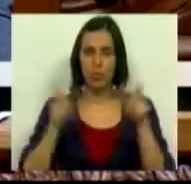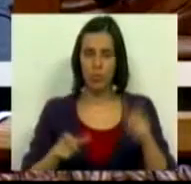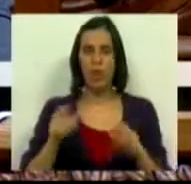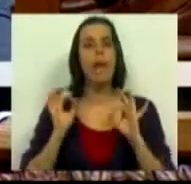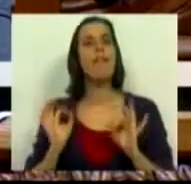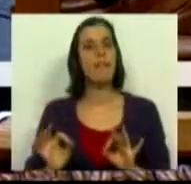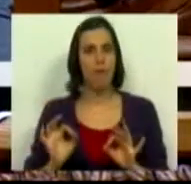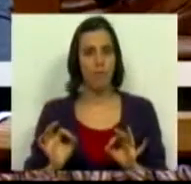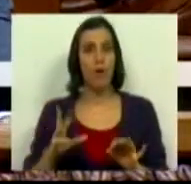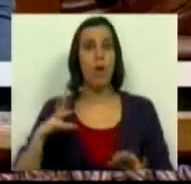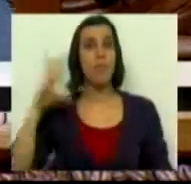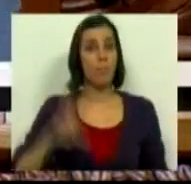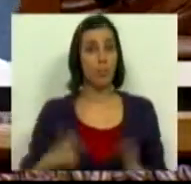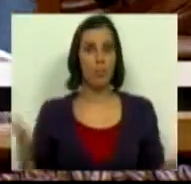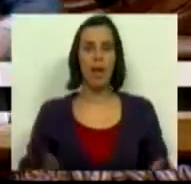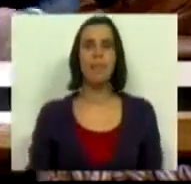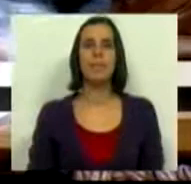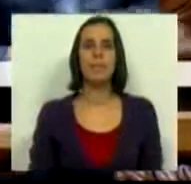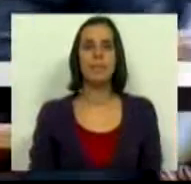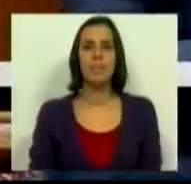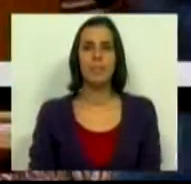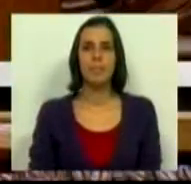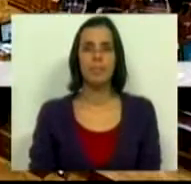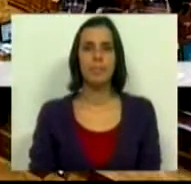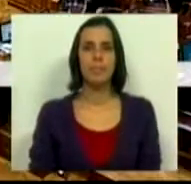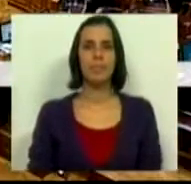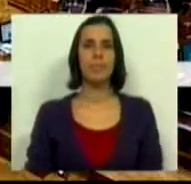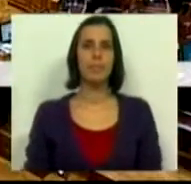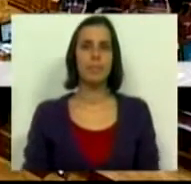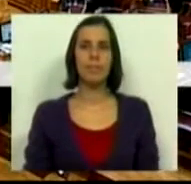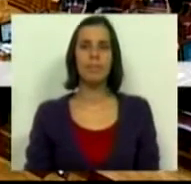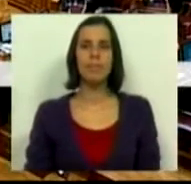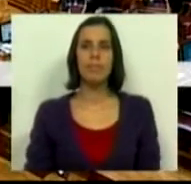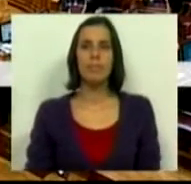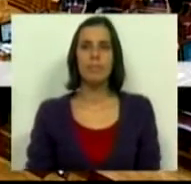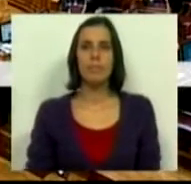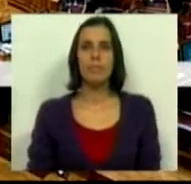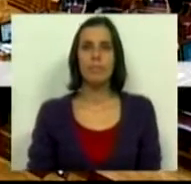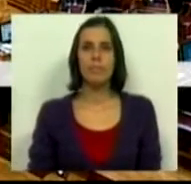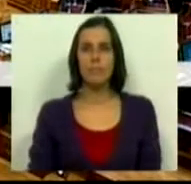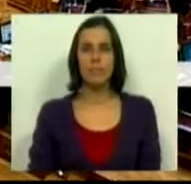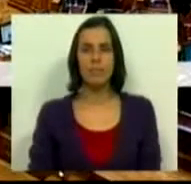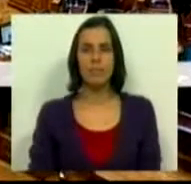e a favor de Portugal. Obrigado. Obrigado.